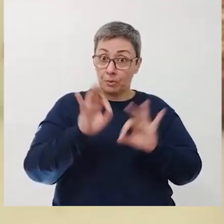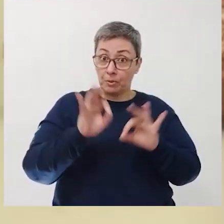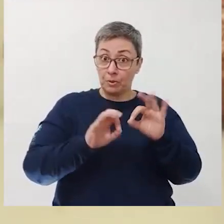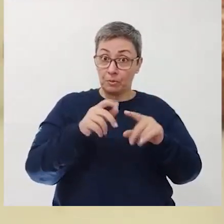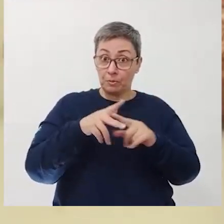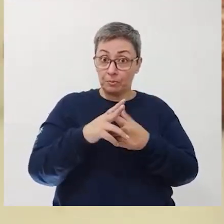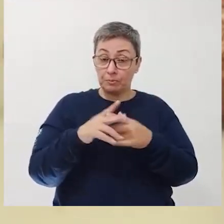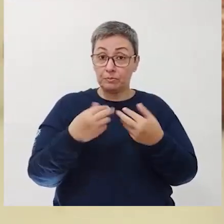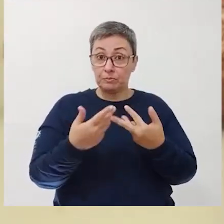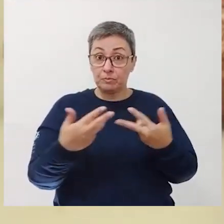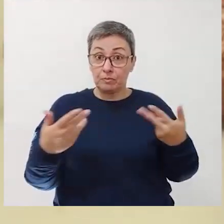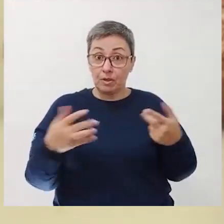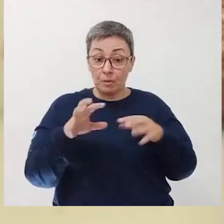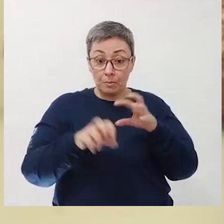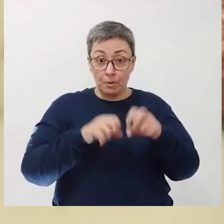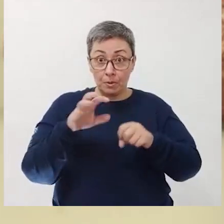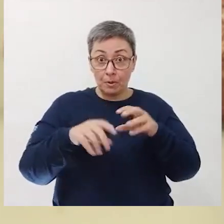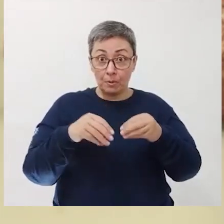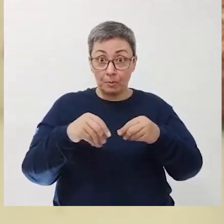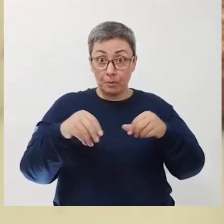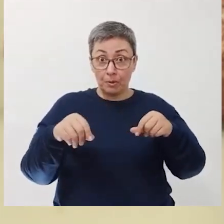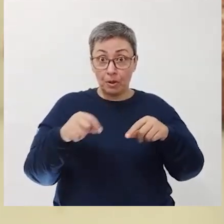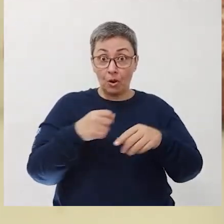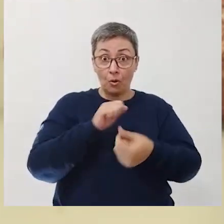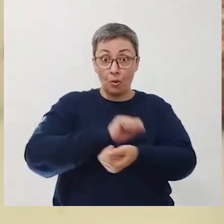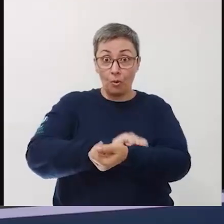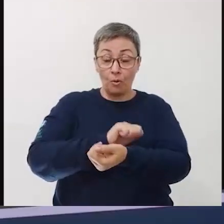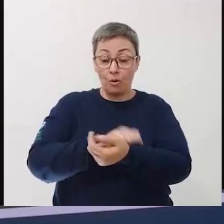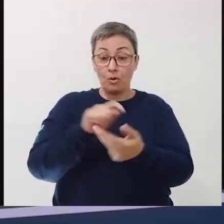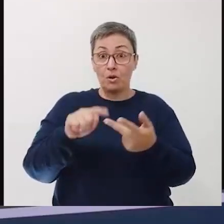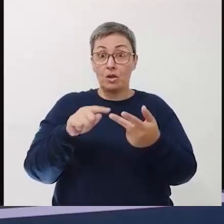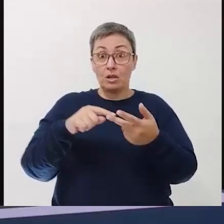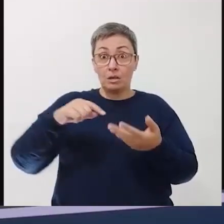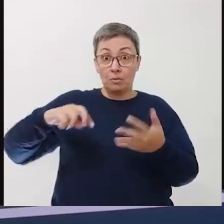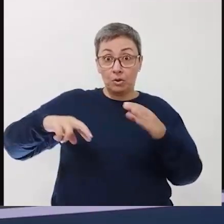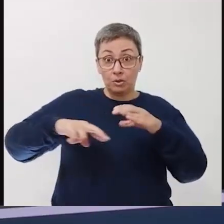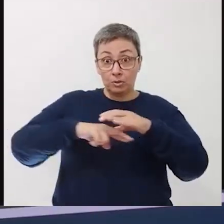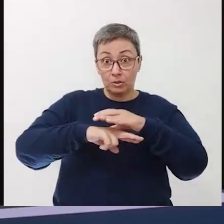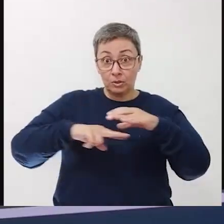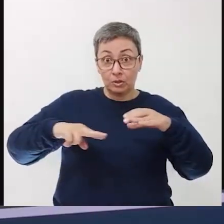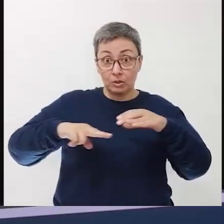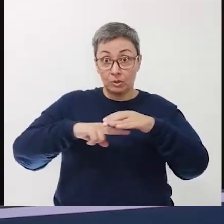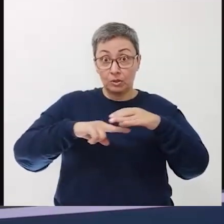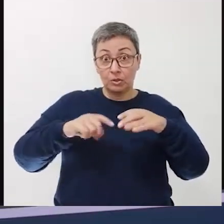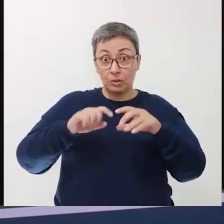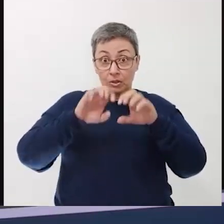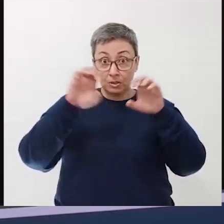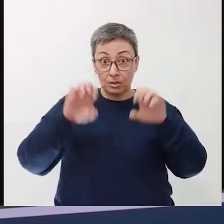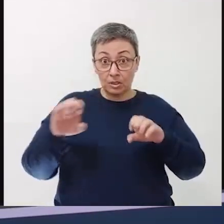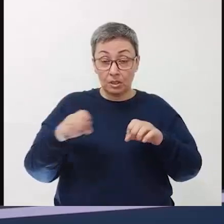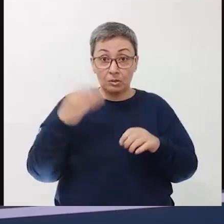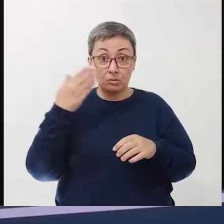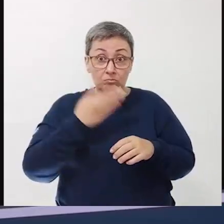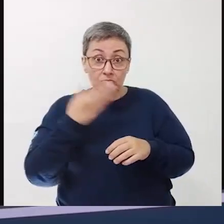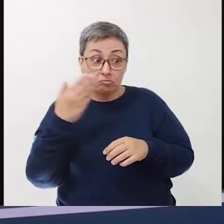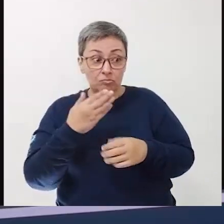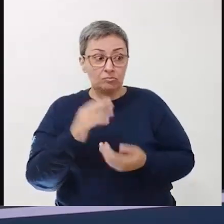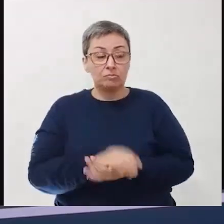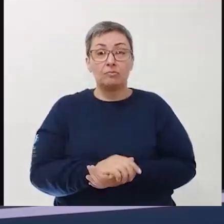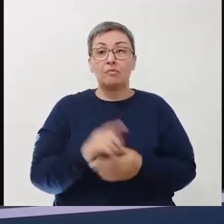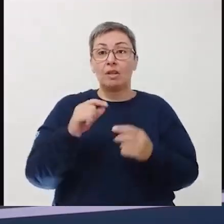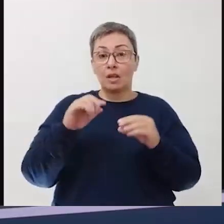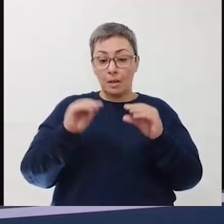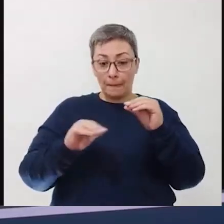e a preparação mecânica, em que se retira o sedimento dos ossos, depois tomografias para observar estruturas que não eram